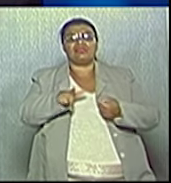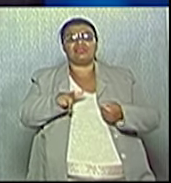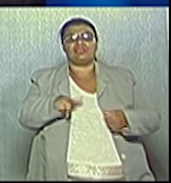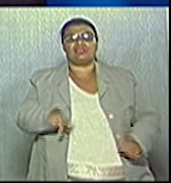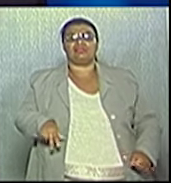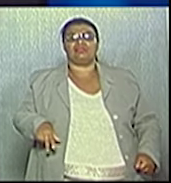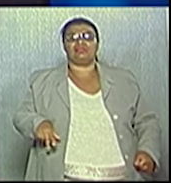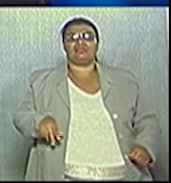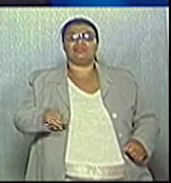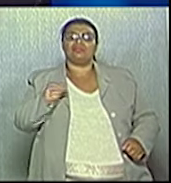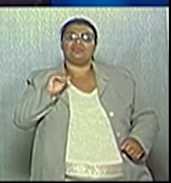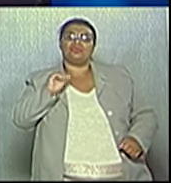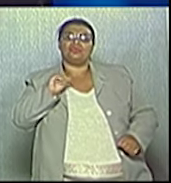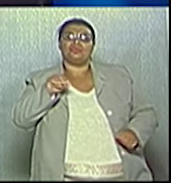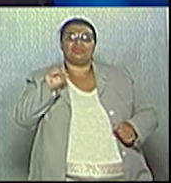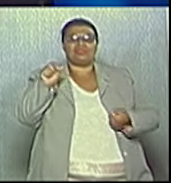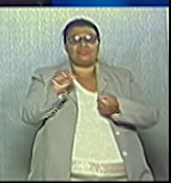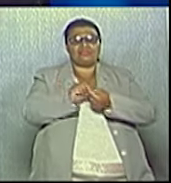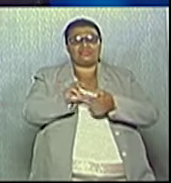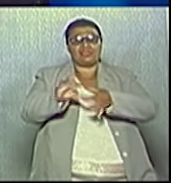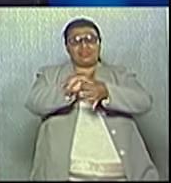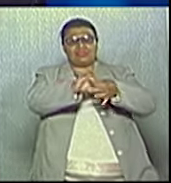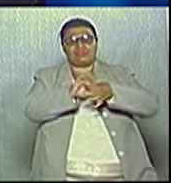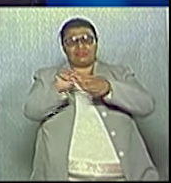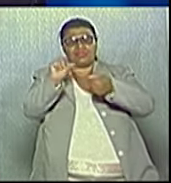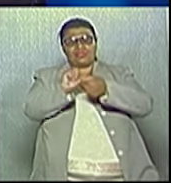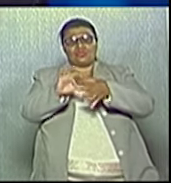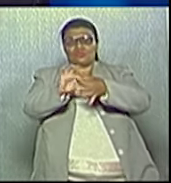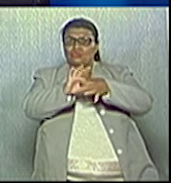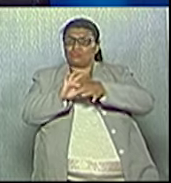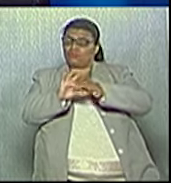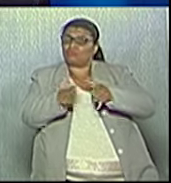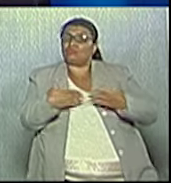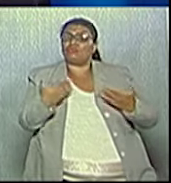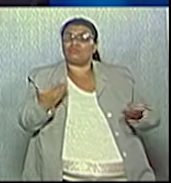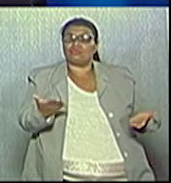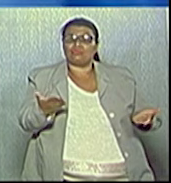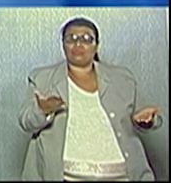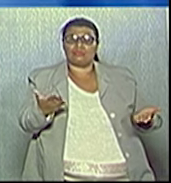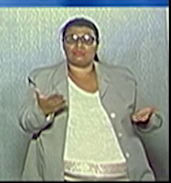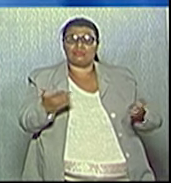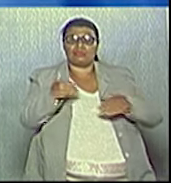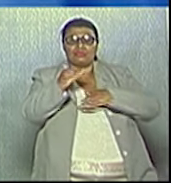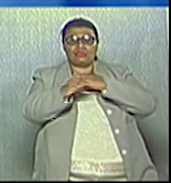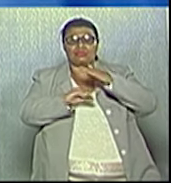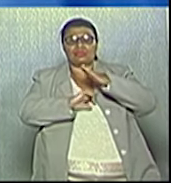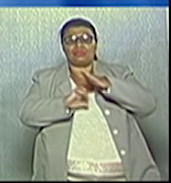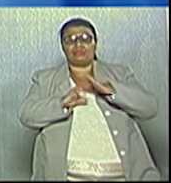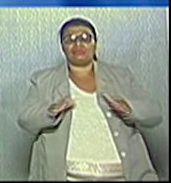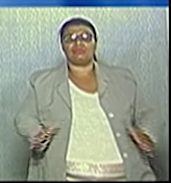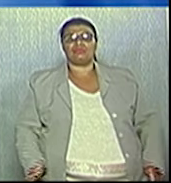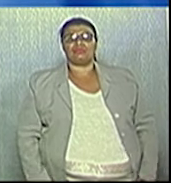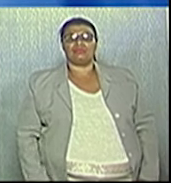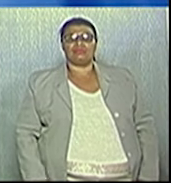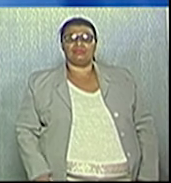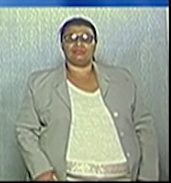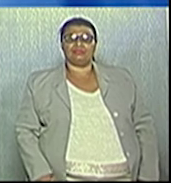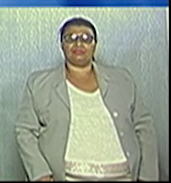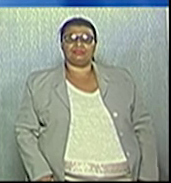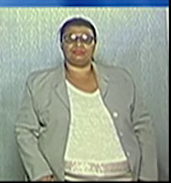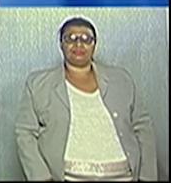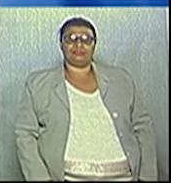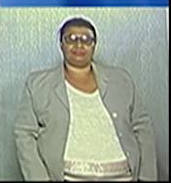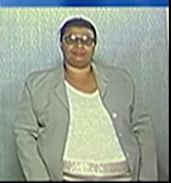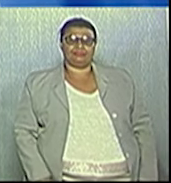Emerson teve, qual participação o senhor teve no governo, no tocante ao desenvolvimento econômico? Um minuto e meio para a resposta do candidato Edinho